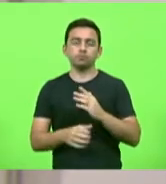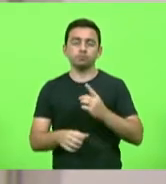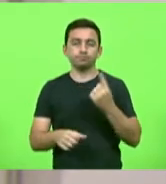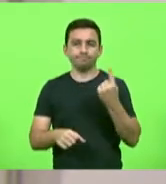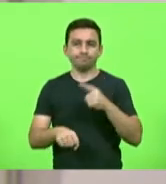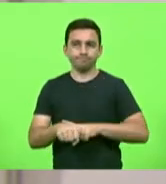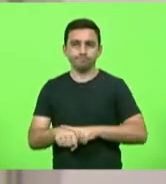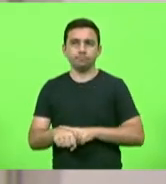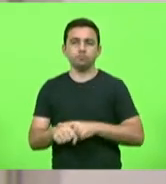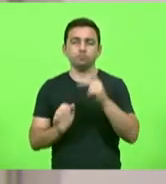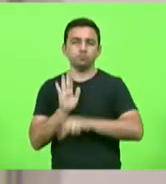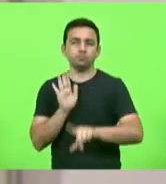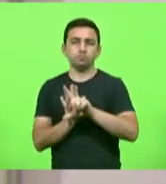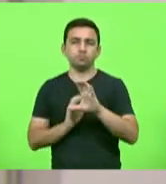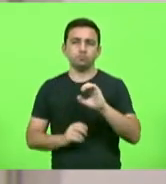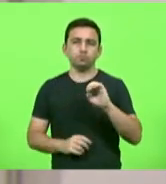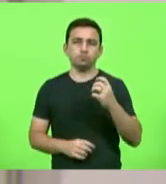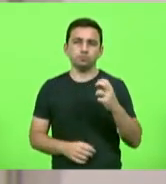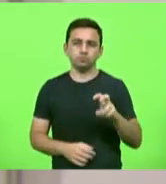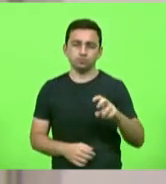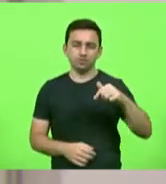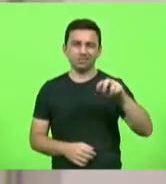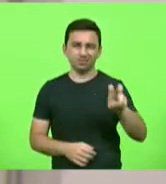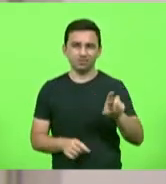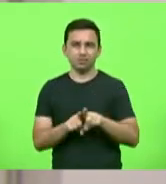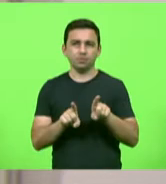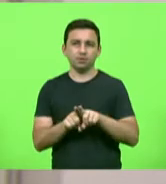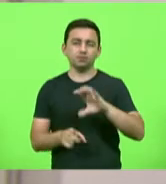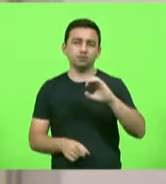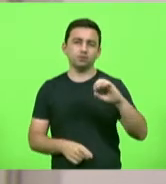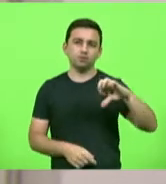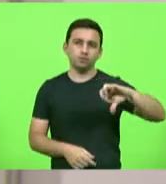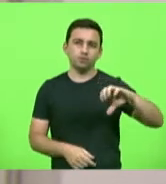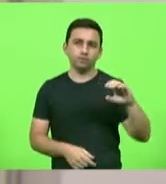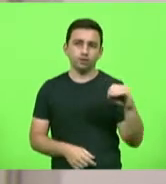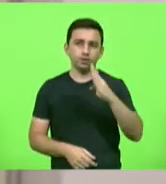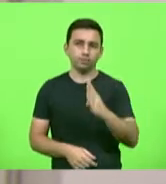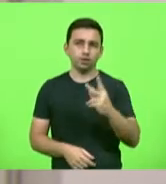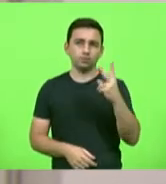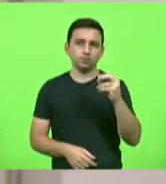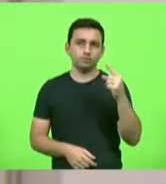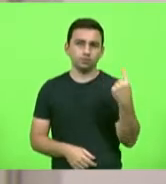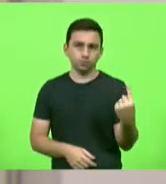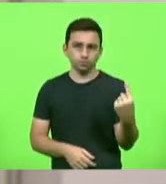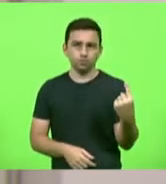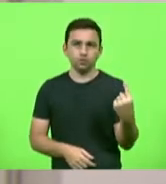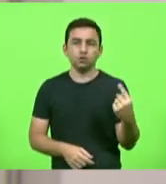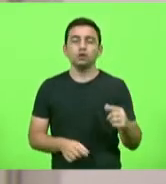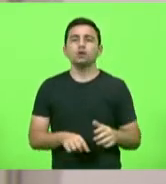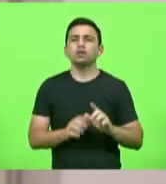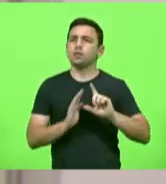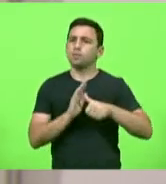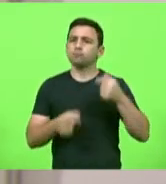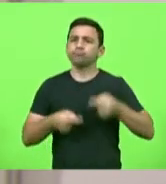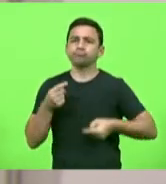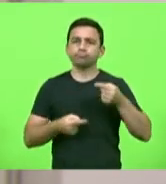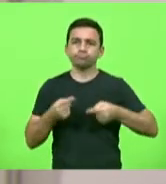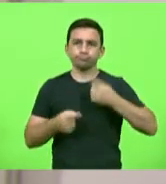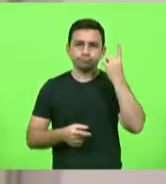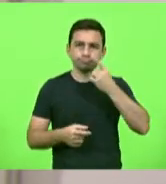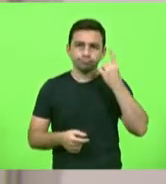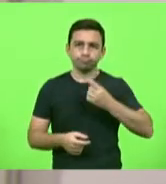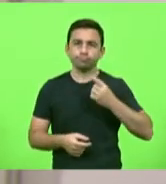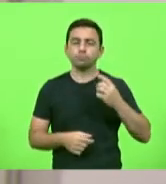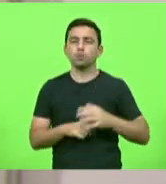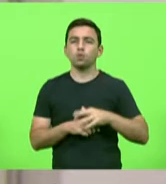0075 e 0090, barra 2021. Após serem discutidos pelos senhores deputados Rodrigo